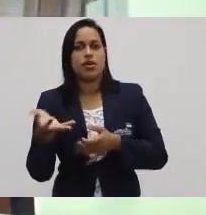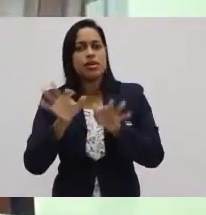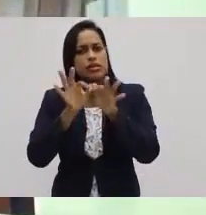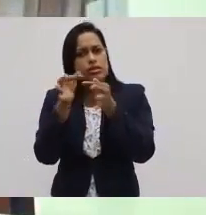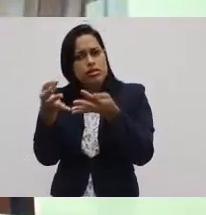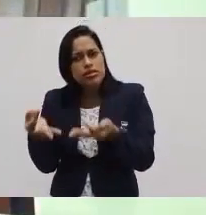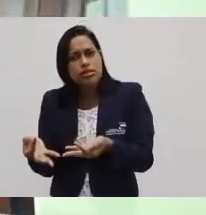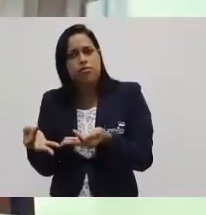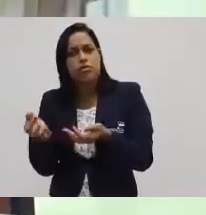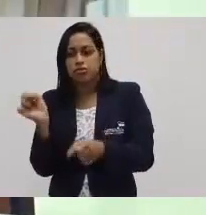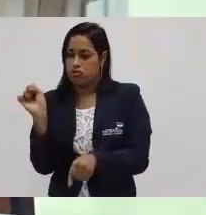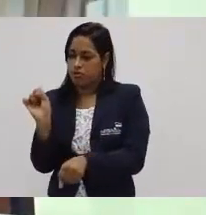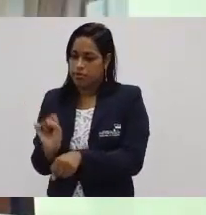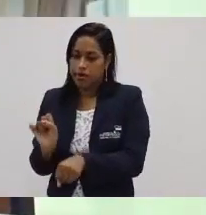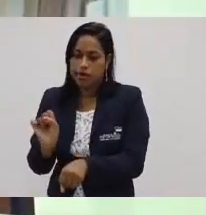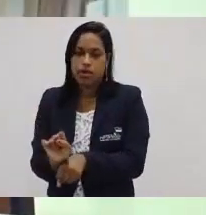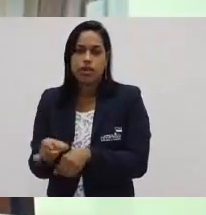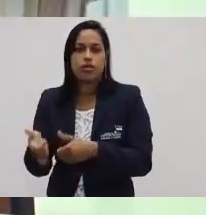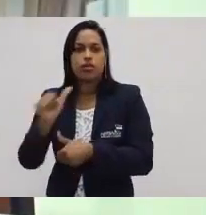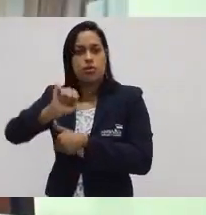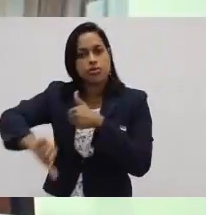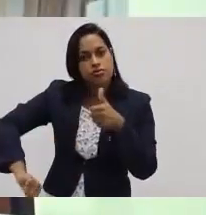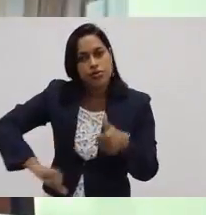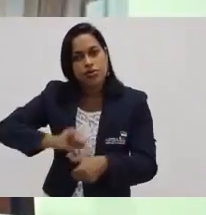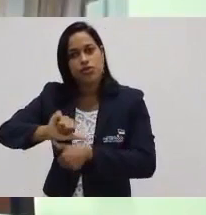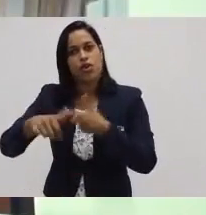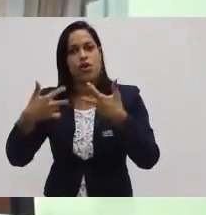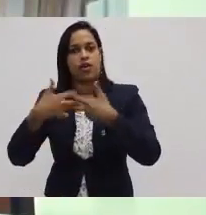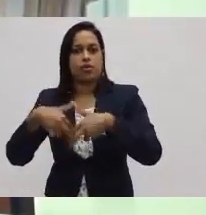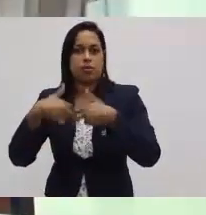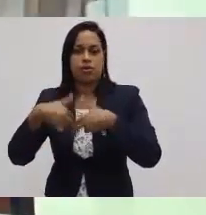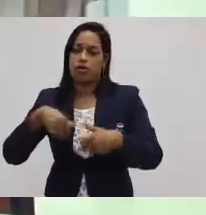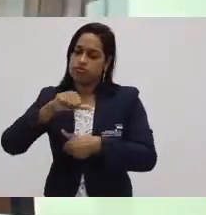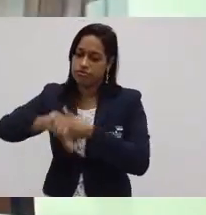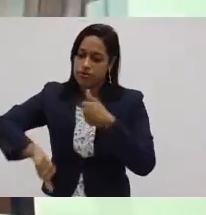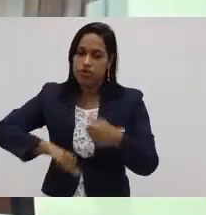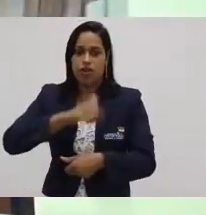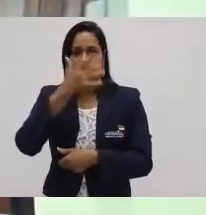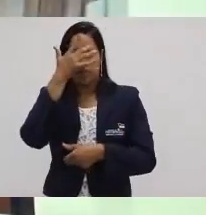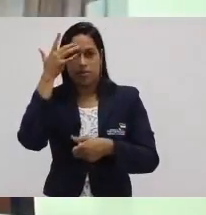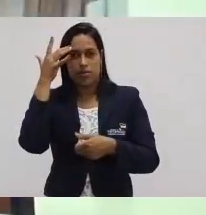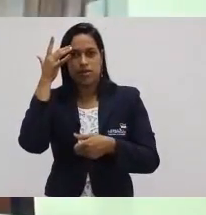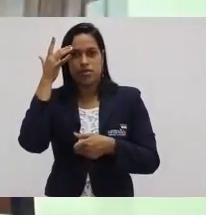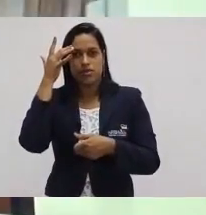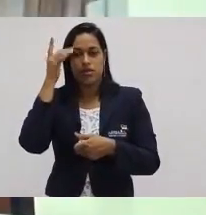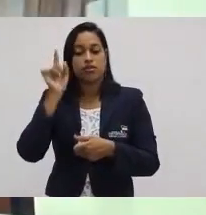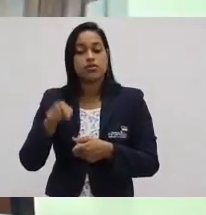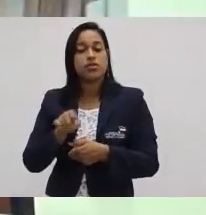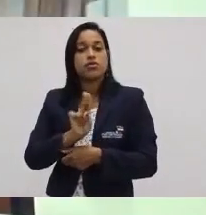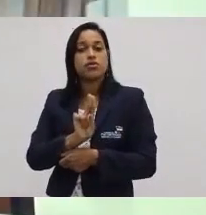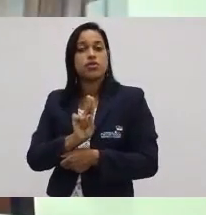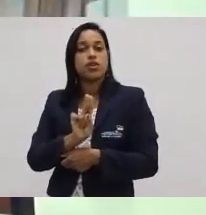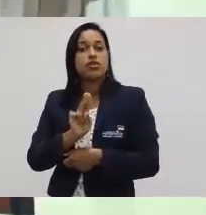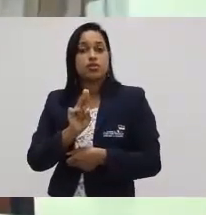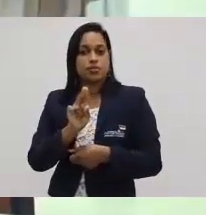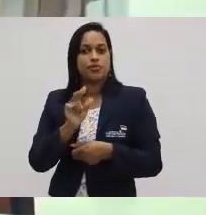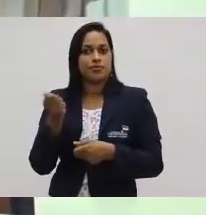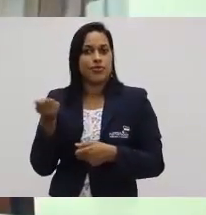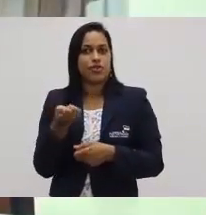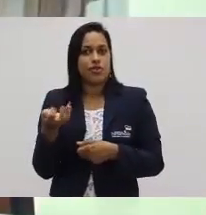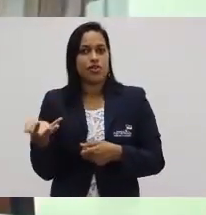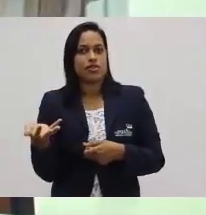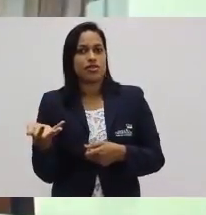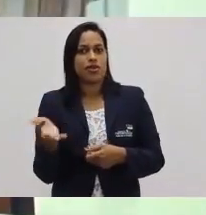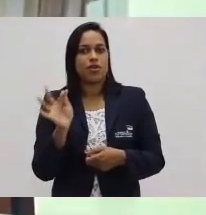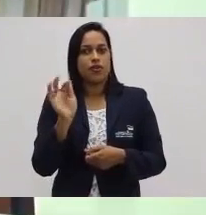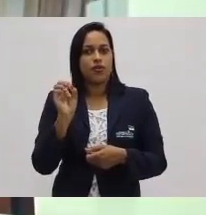produzido. Parando menos, com menos troca de peças, com menos troca de pessoas. Isso se chama produção em massa. Isso se